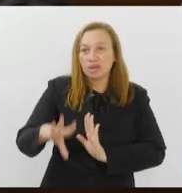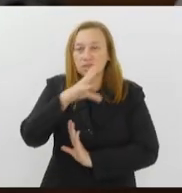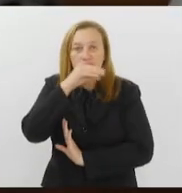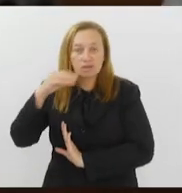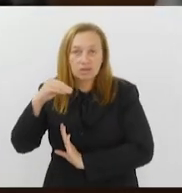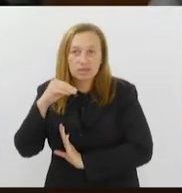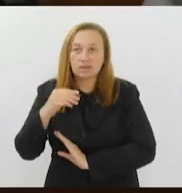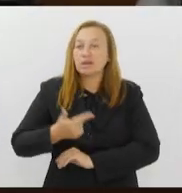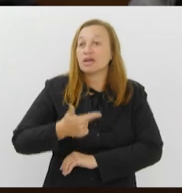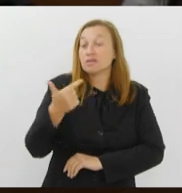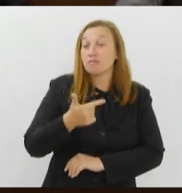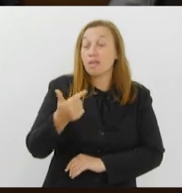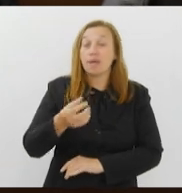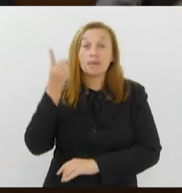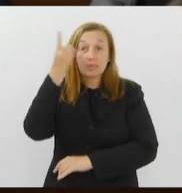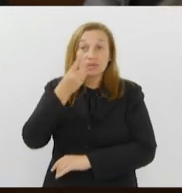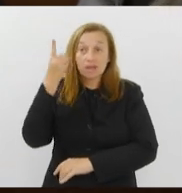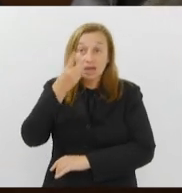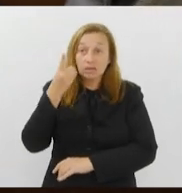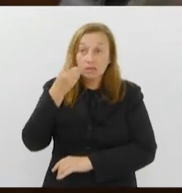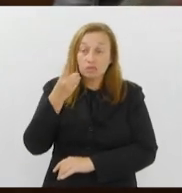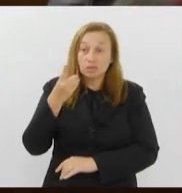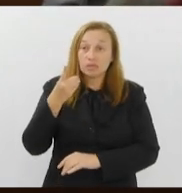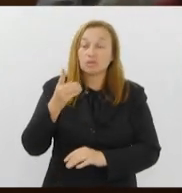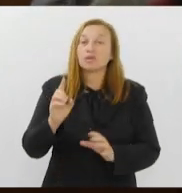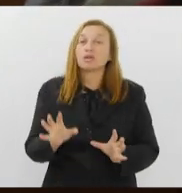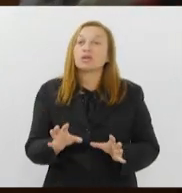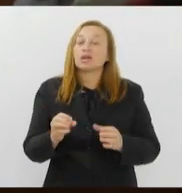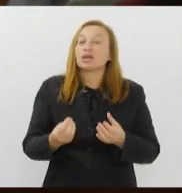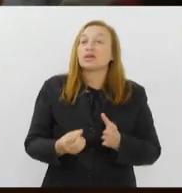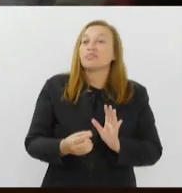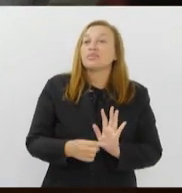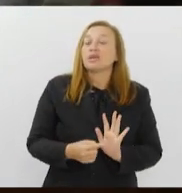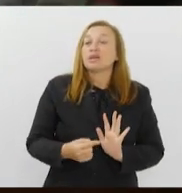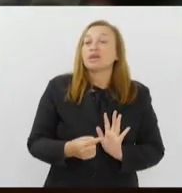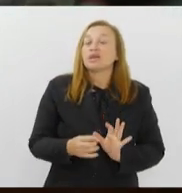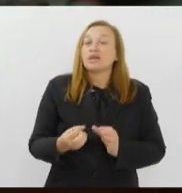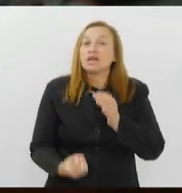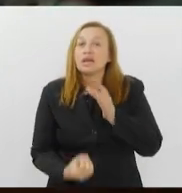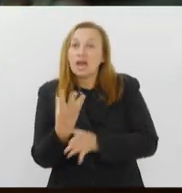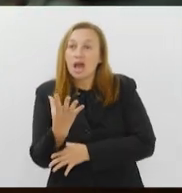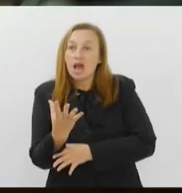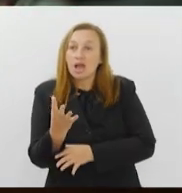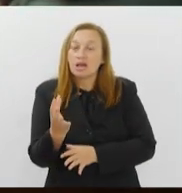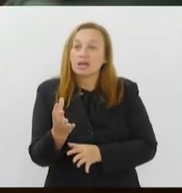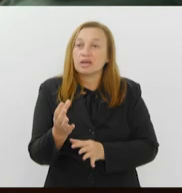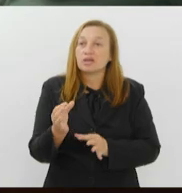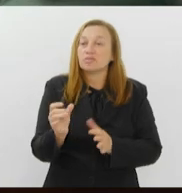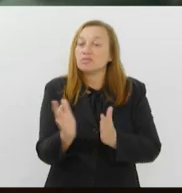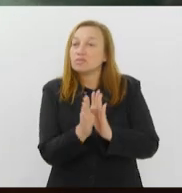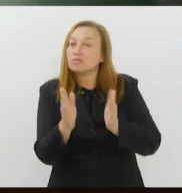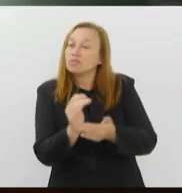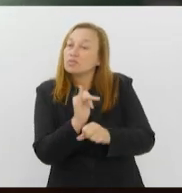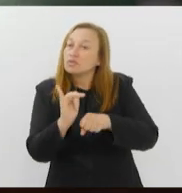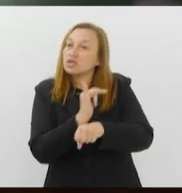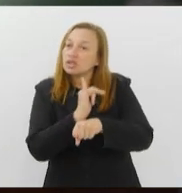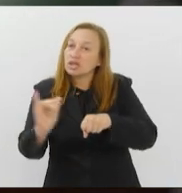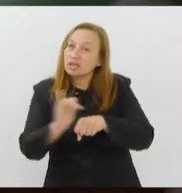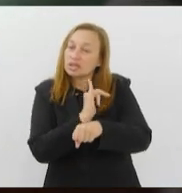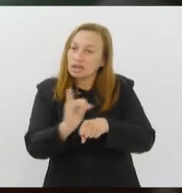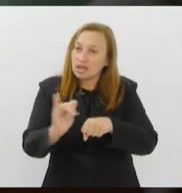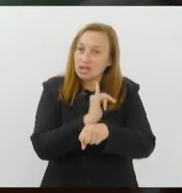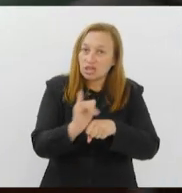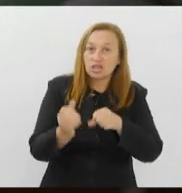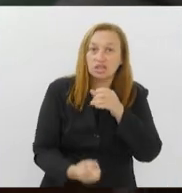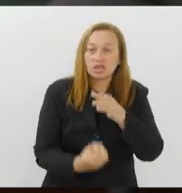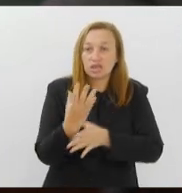Segundo a deputada, fazer o lançamento de uma ferramenta tão importante na Casa do Povo é fundamental para traçar caminhos que